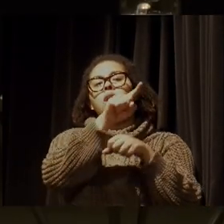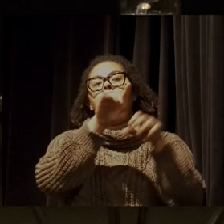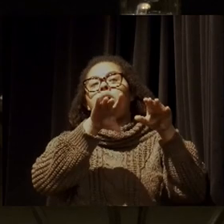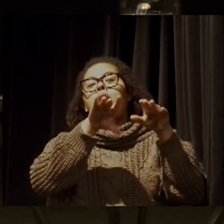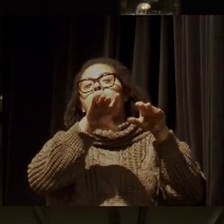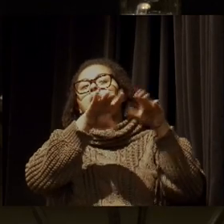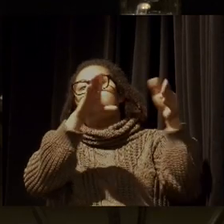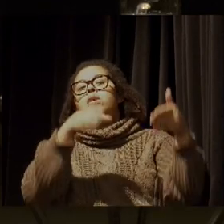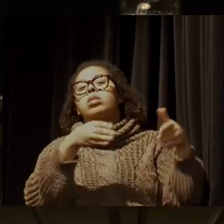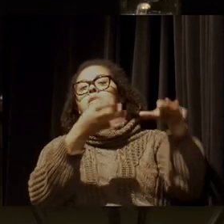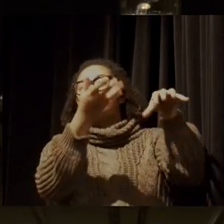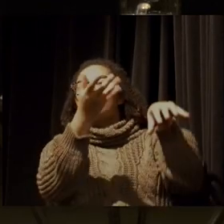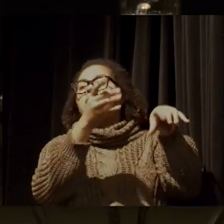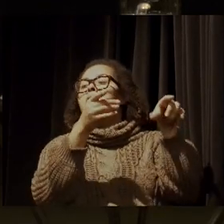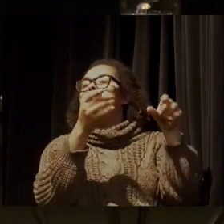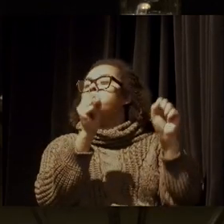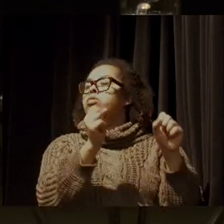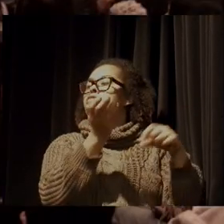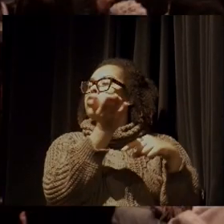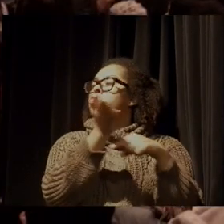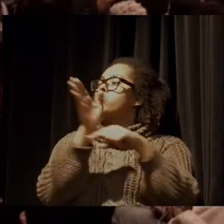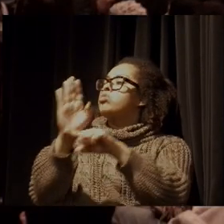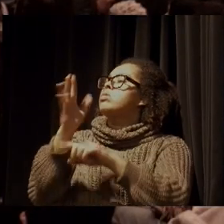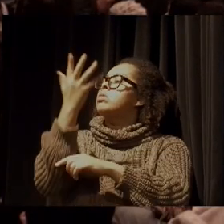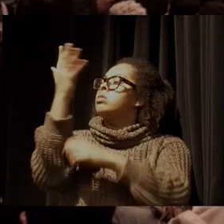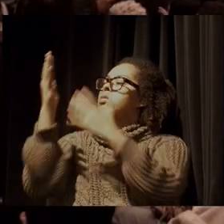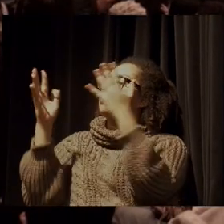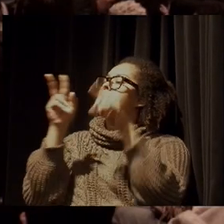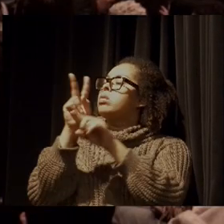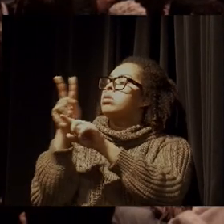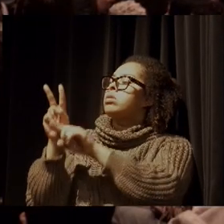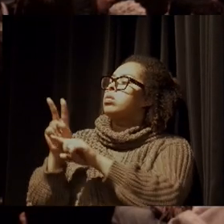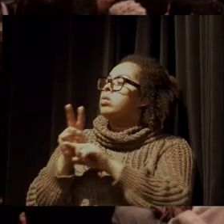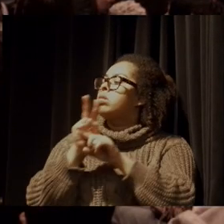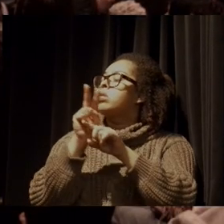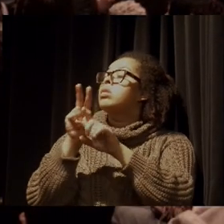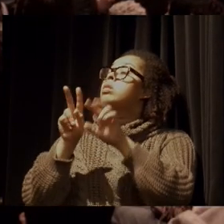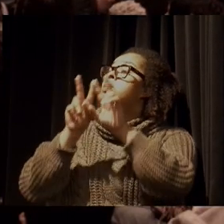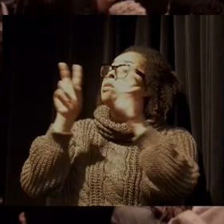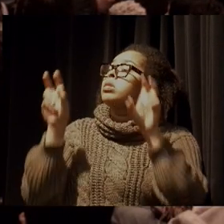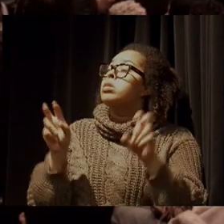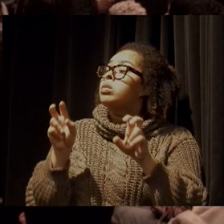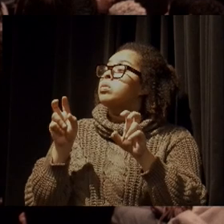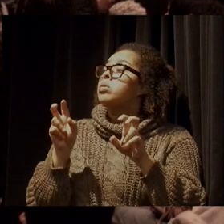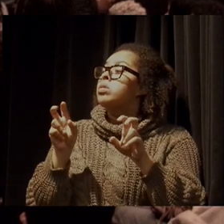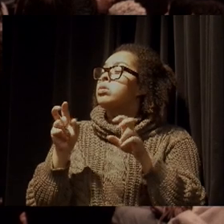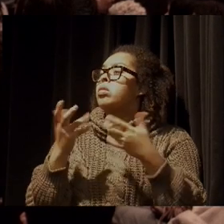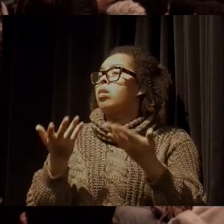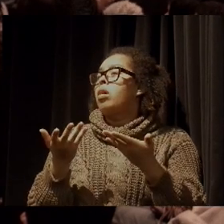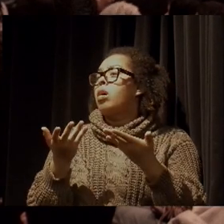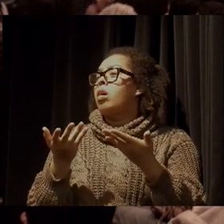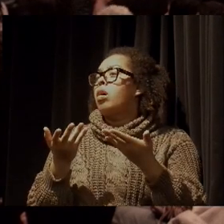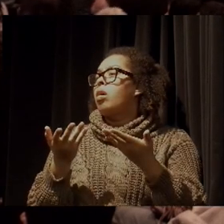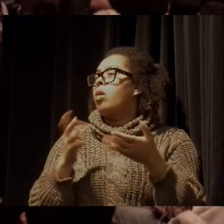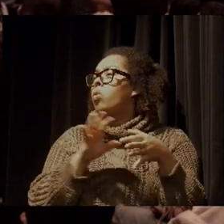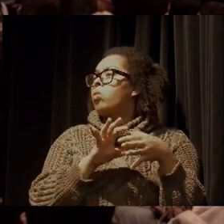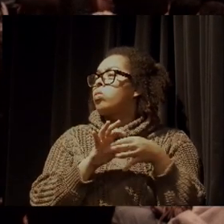luta pelo meio ambiente? E uma pergunta sobre a academia, se referindo à